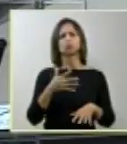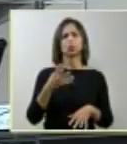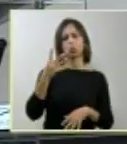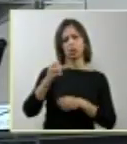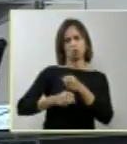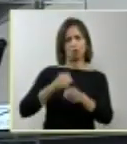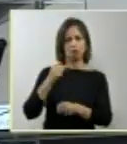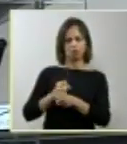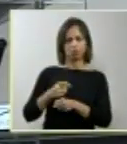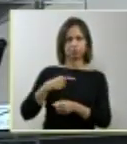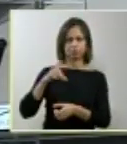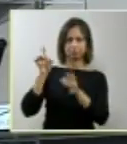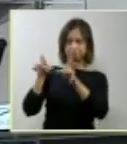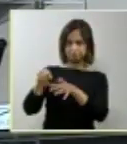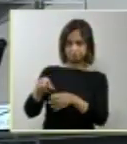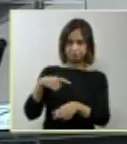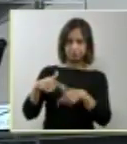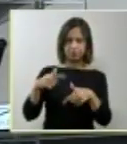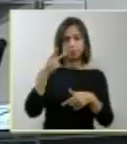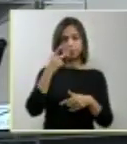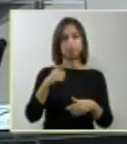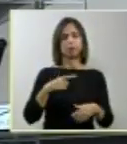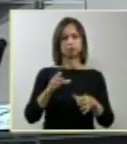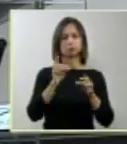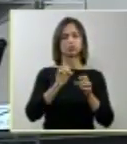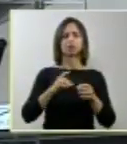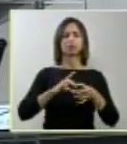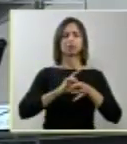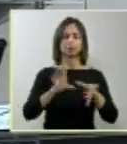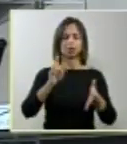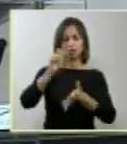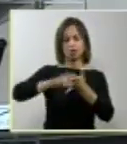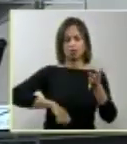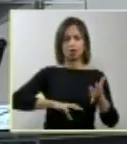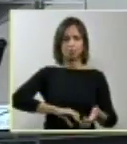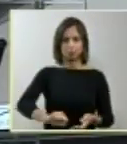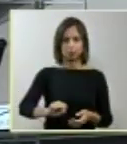Congresso há quatro anos, que é para legalizar o direito ao aborto neste caso.